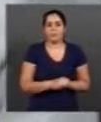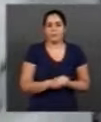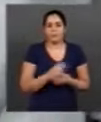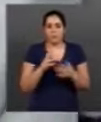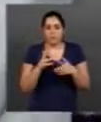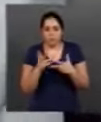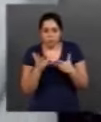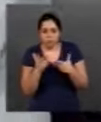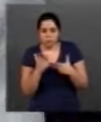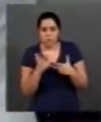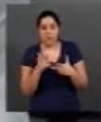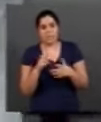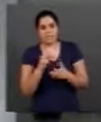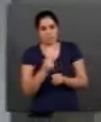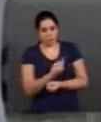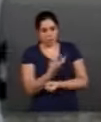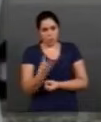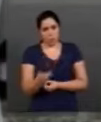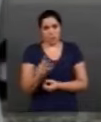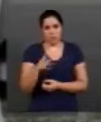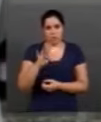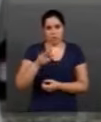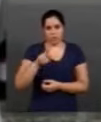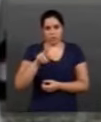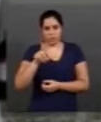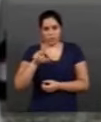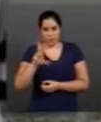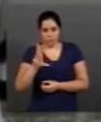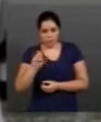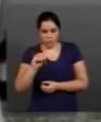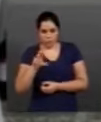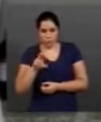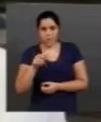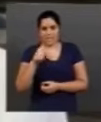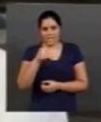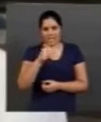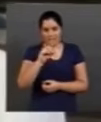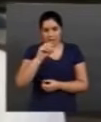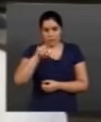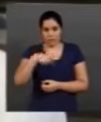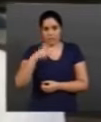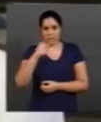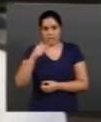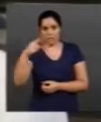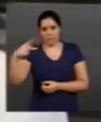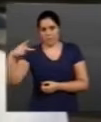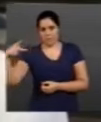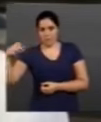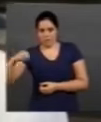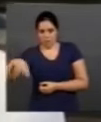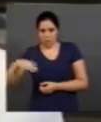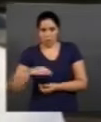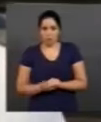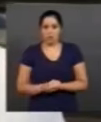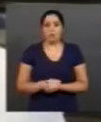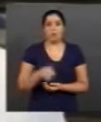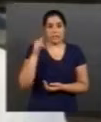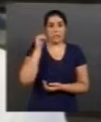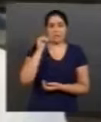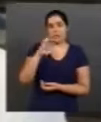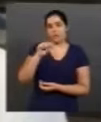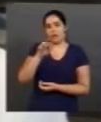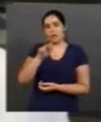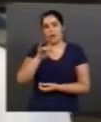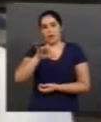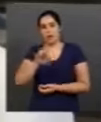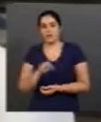água tratada de Uberlândia é de 0,7 ppm, considerado ideal para combater cáries. A professora